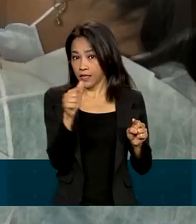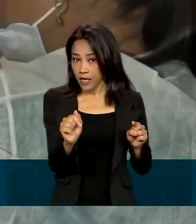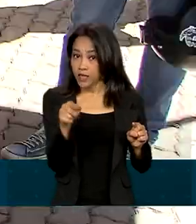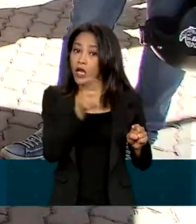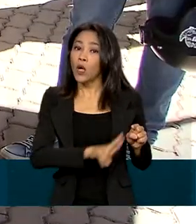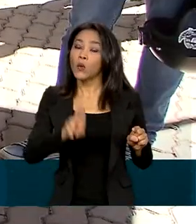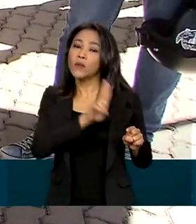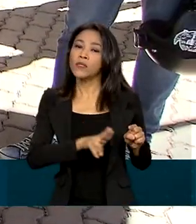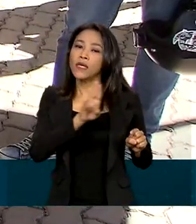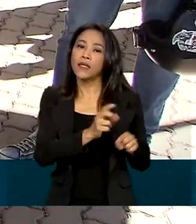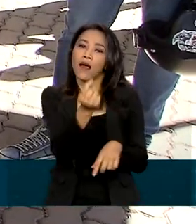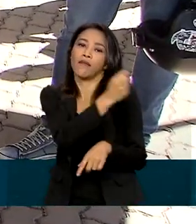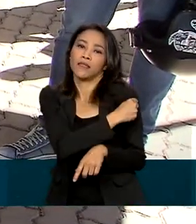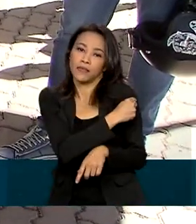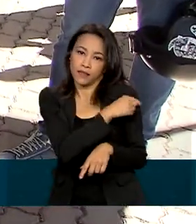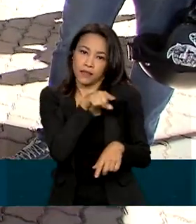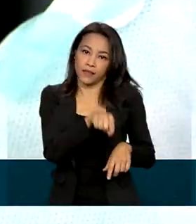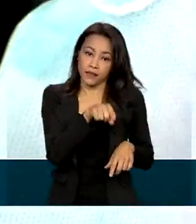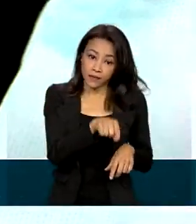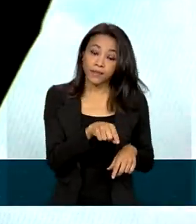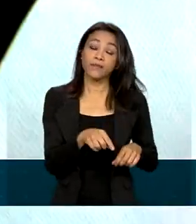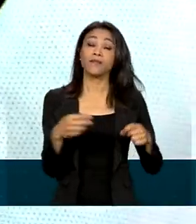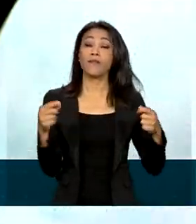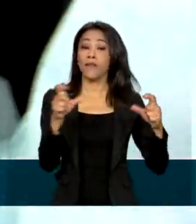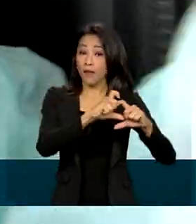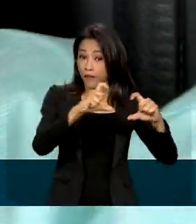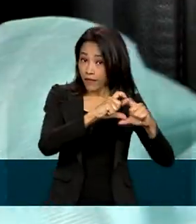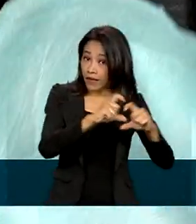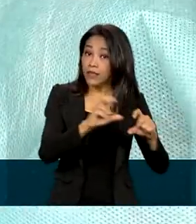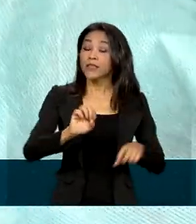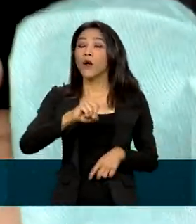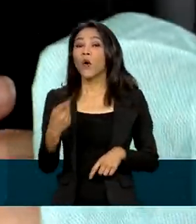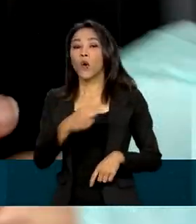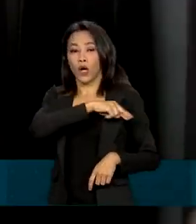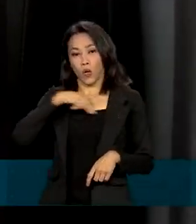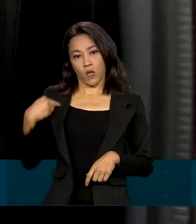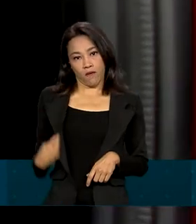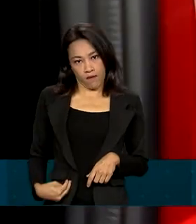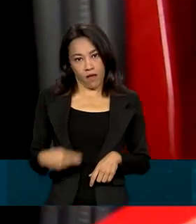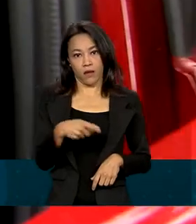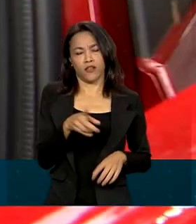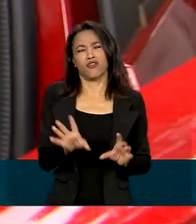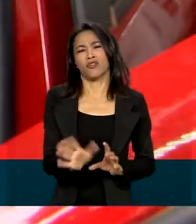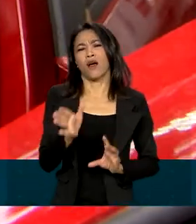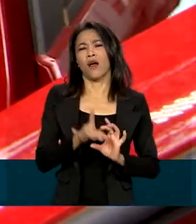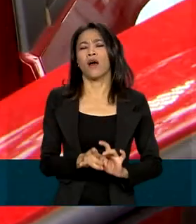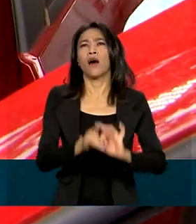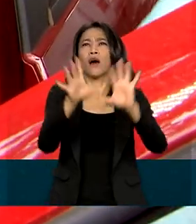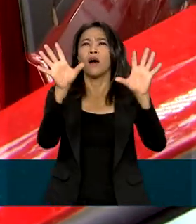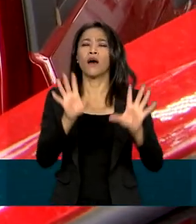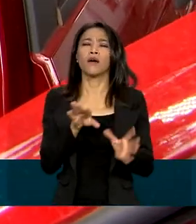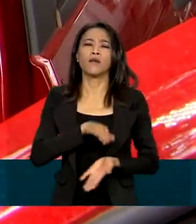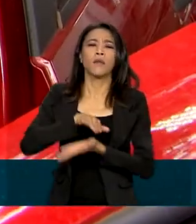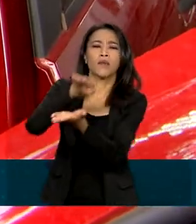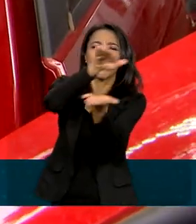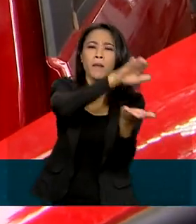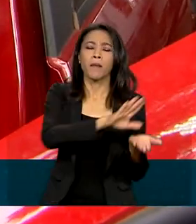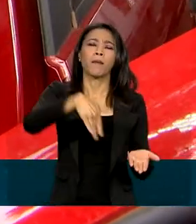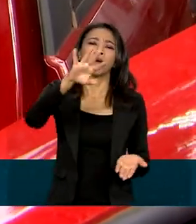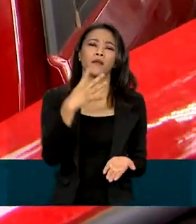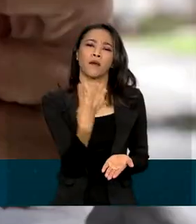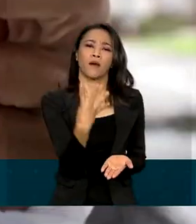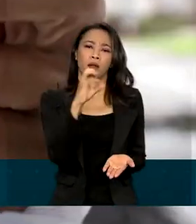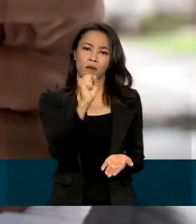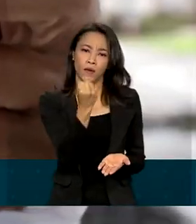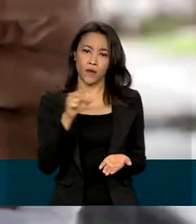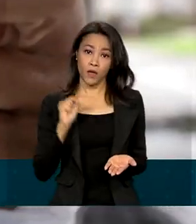utilizada, é recomendada a Pfizer ou a Coronavac. As vacinas estão disponíveis em mais de 48 mil postos de vacinação